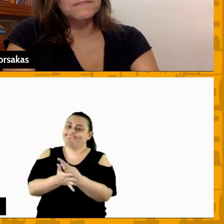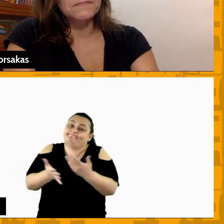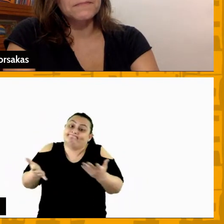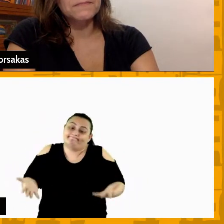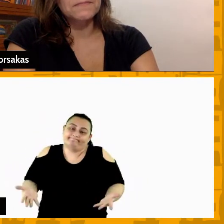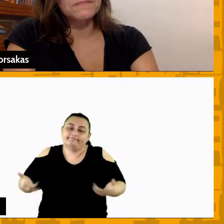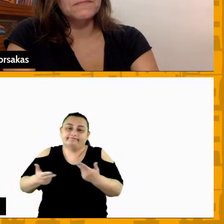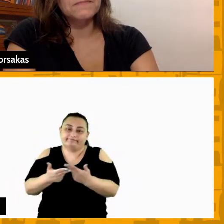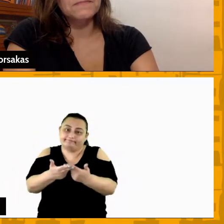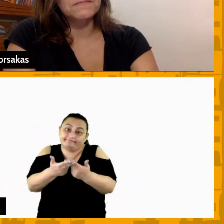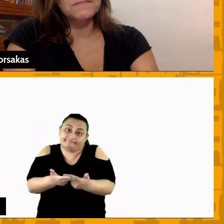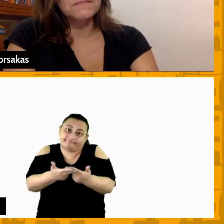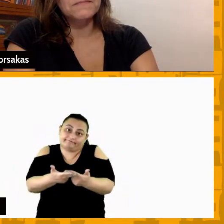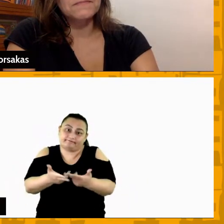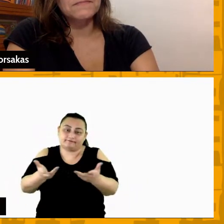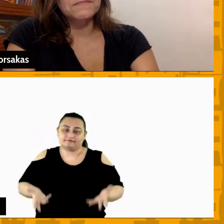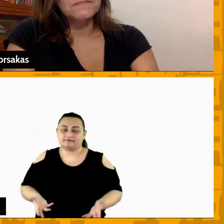do jogo